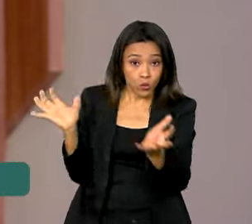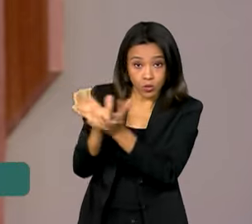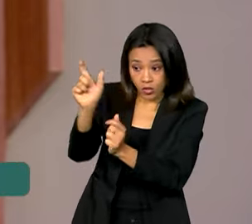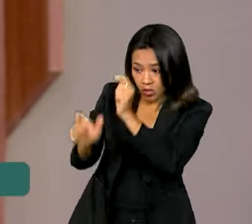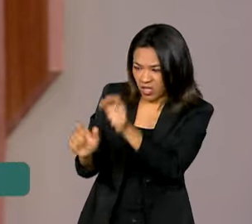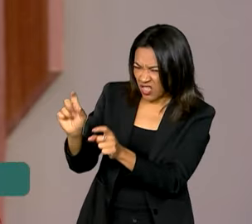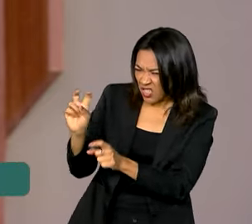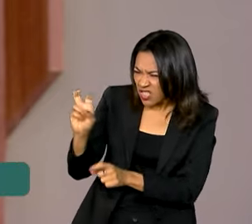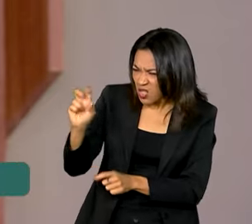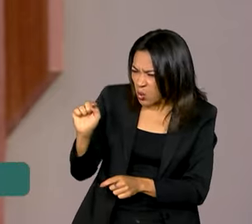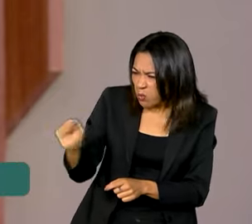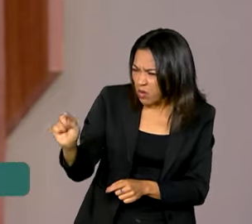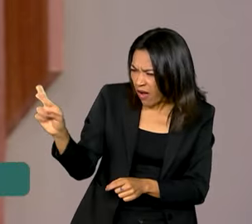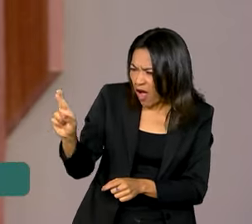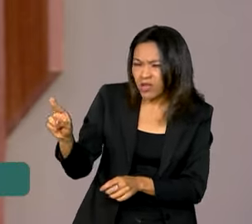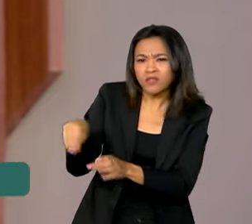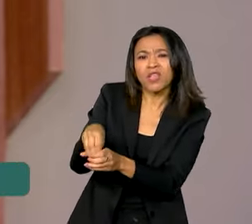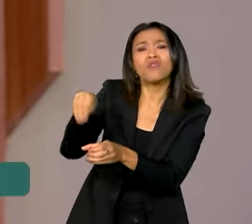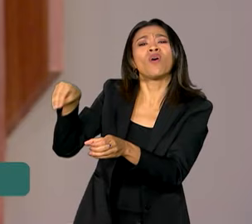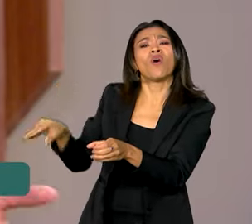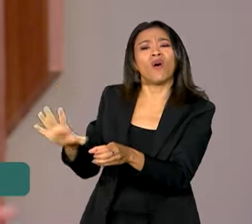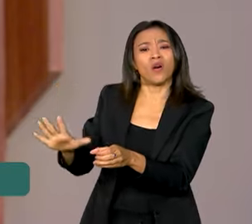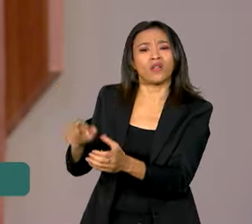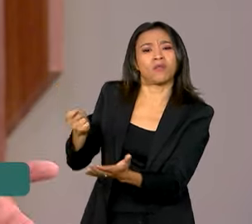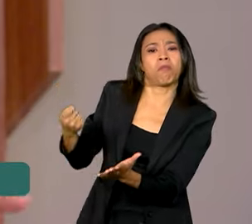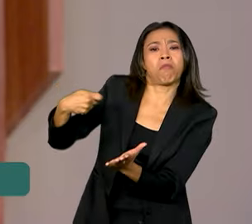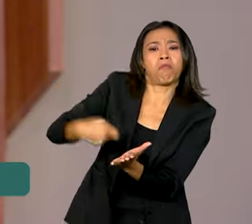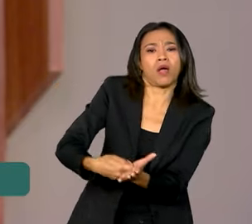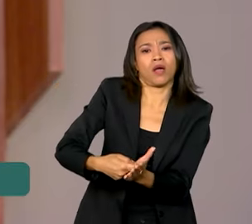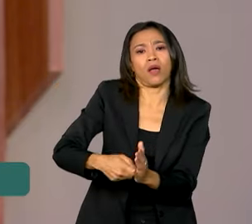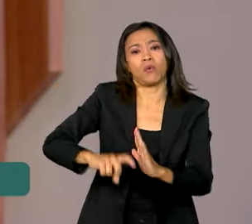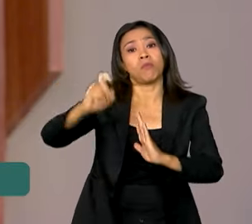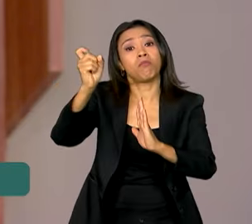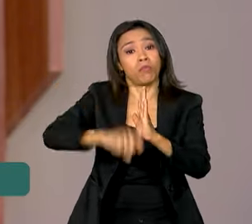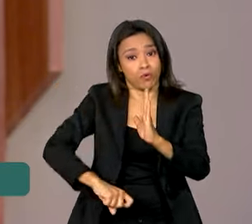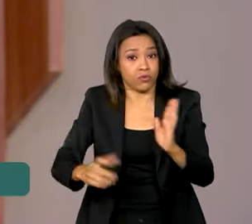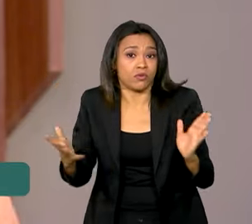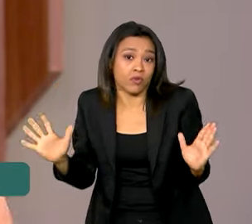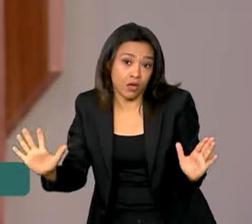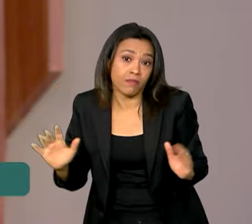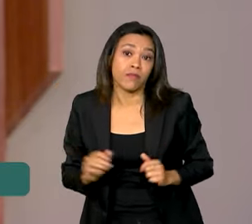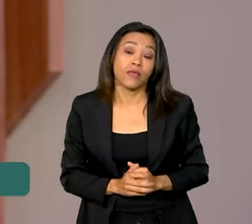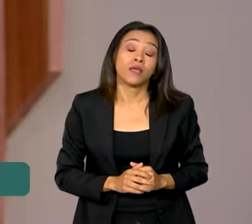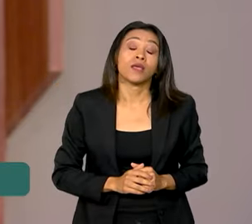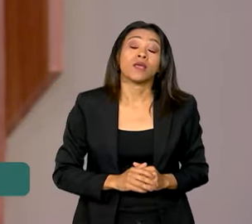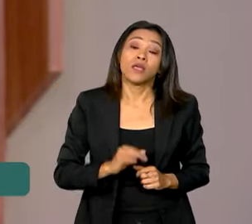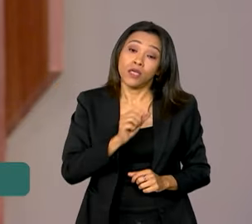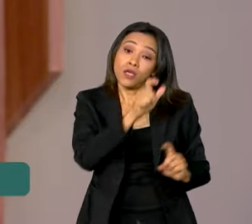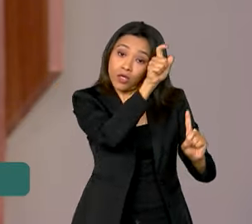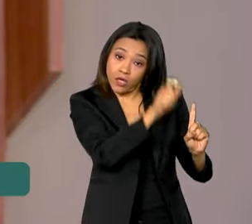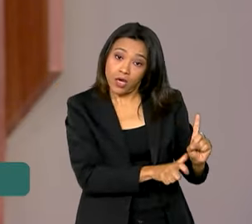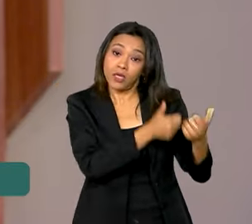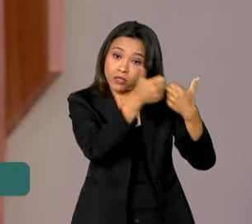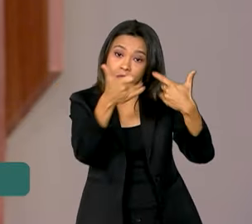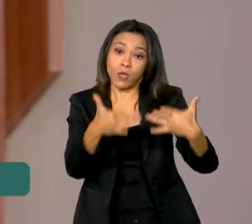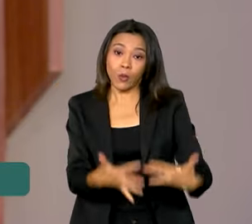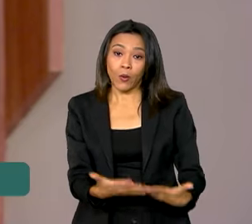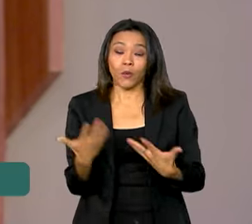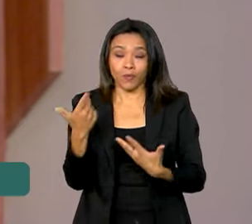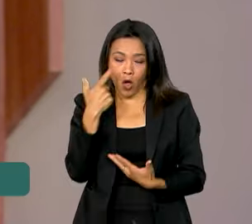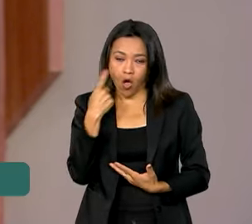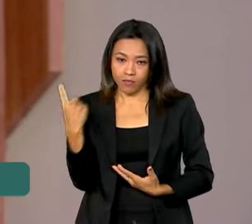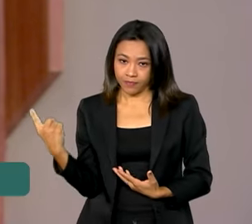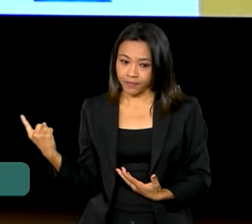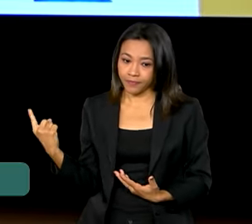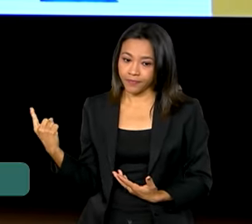5 mil reais fiquem fora do pagamento ou da mordida do leão. E o ministro Fernando Haddad comentou essa reforma do imposto de renda.